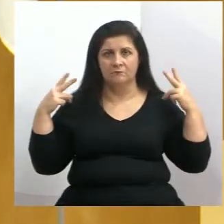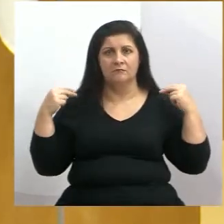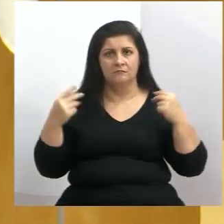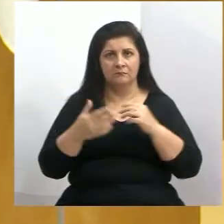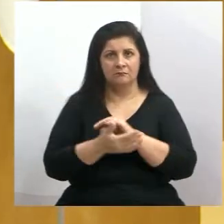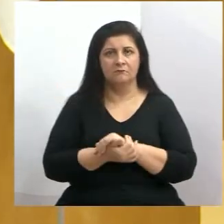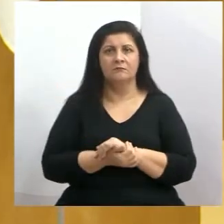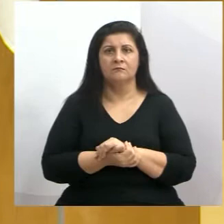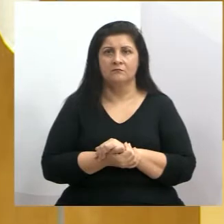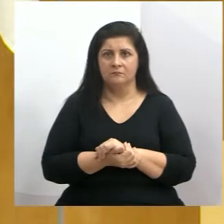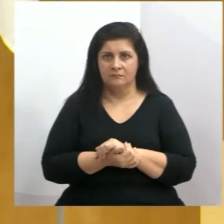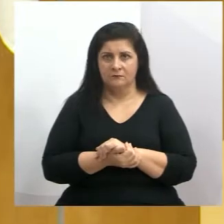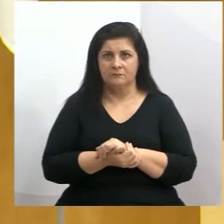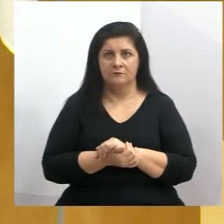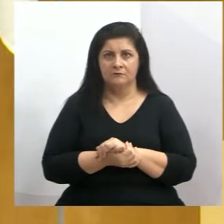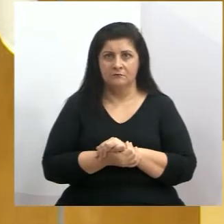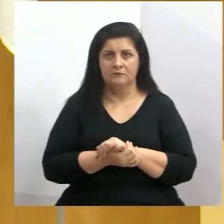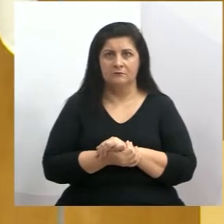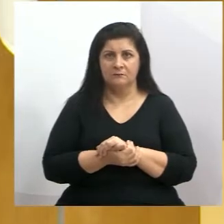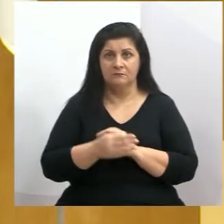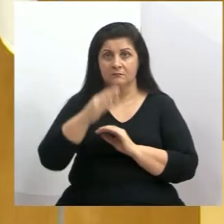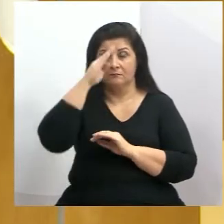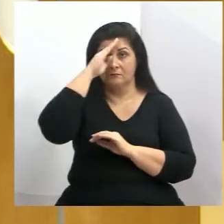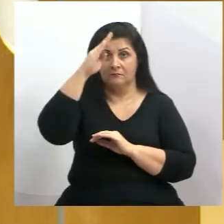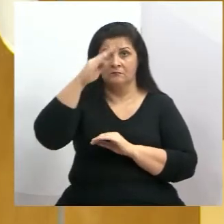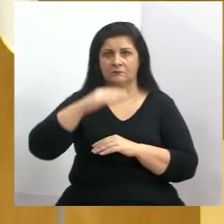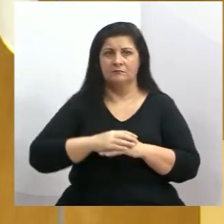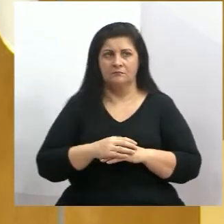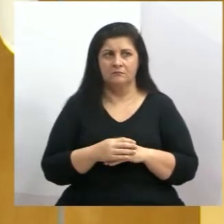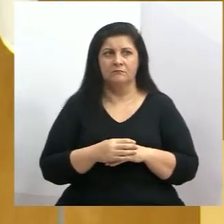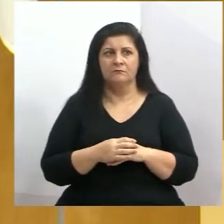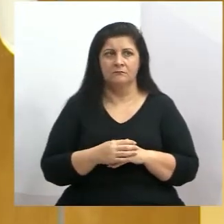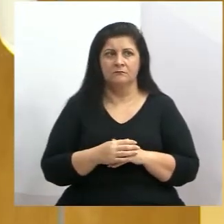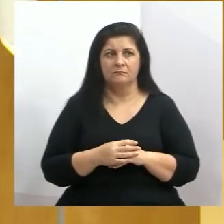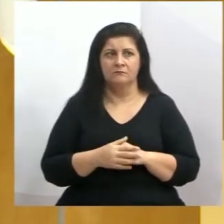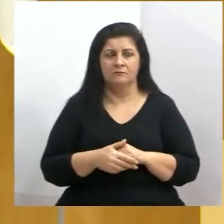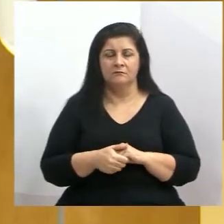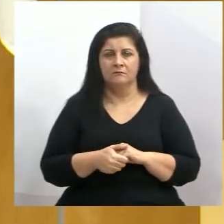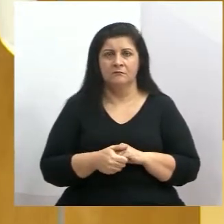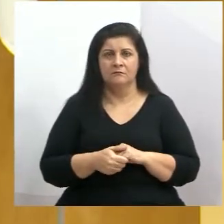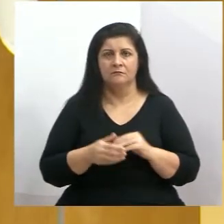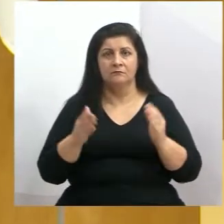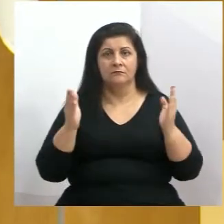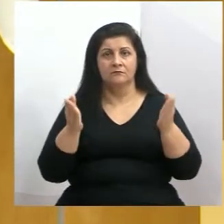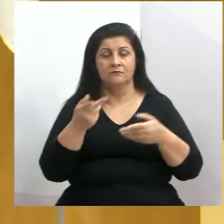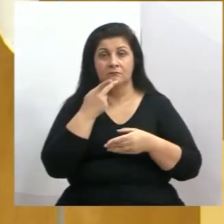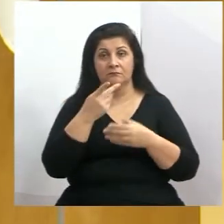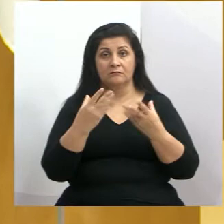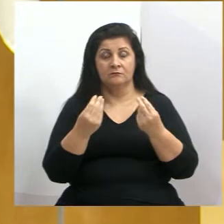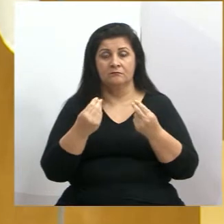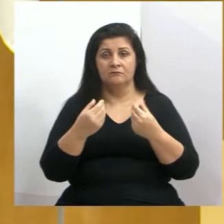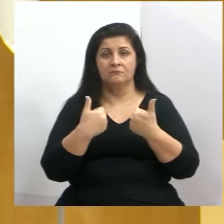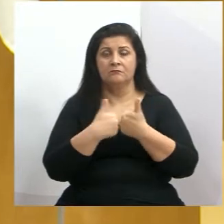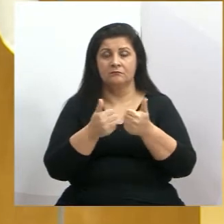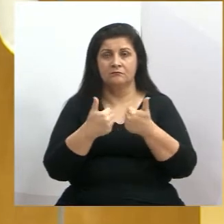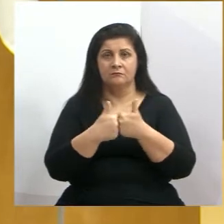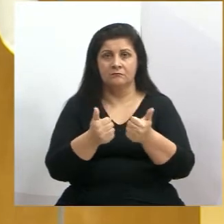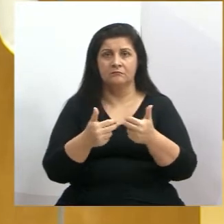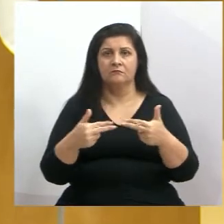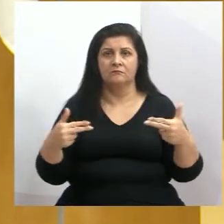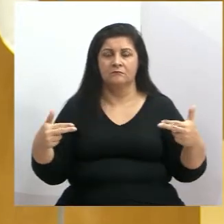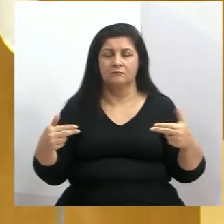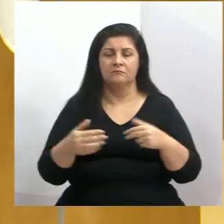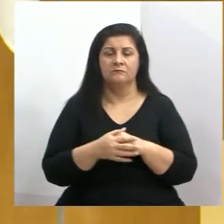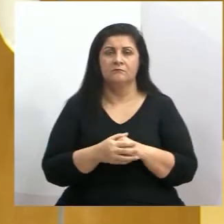é categoria essencial e lhe é de frente do Covid, né? Hoje aqui se falou muito no transporte, em